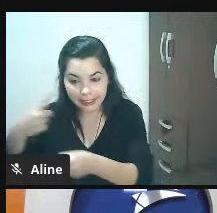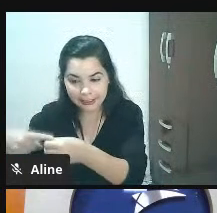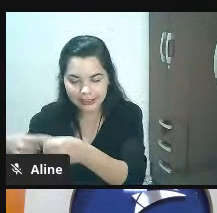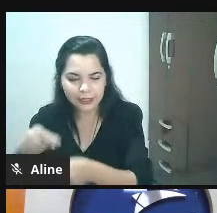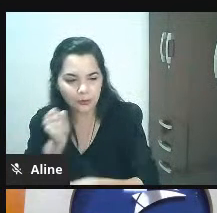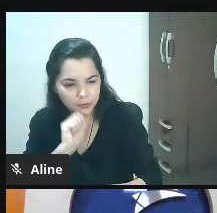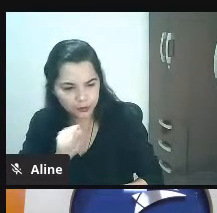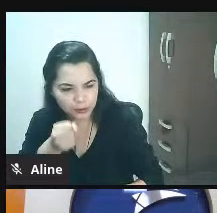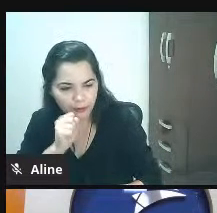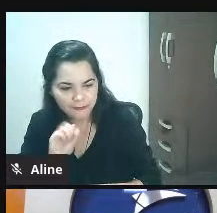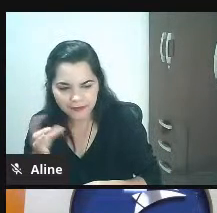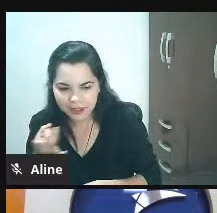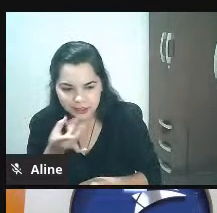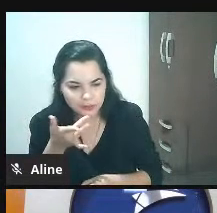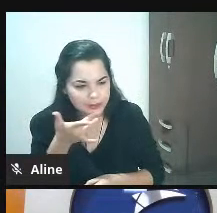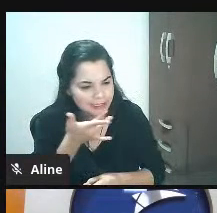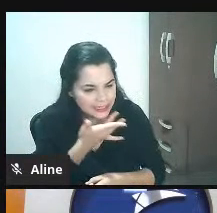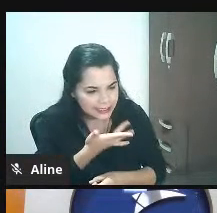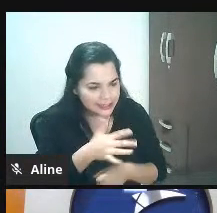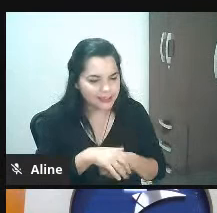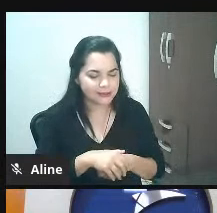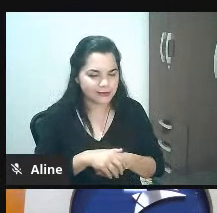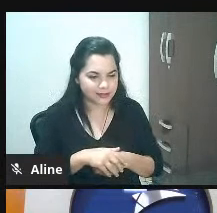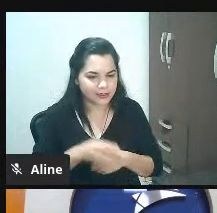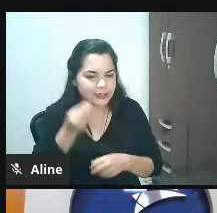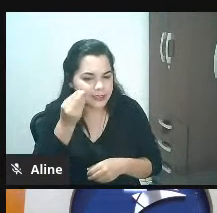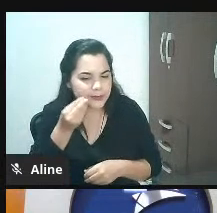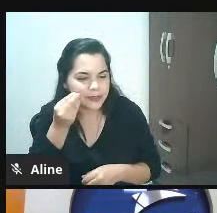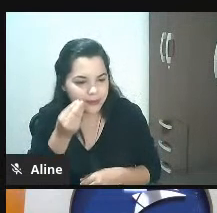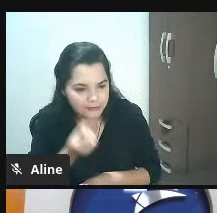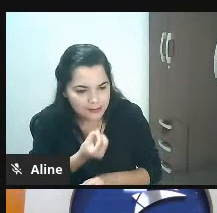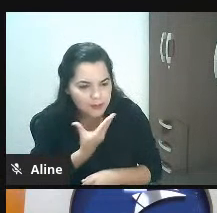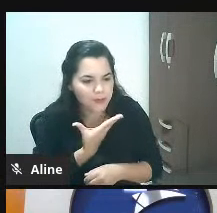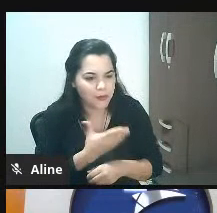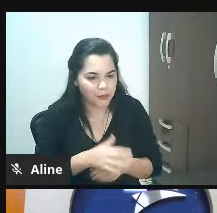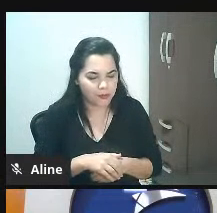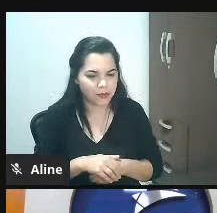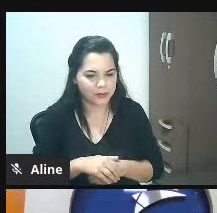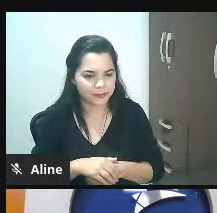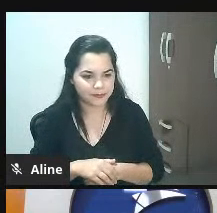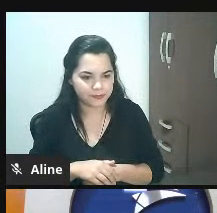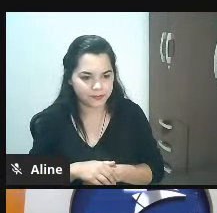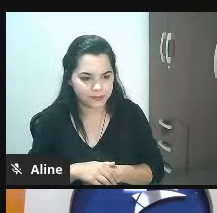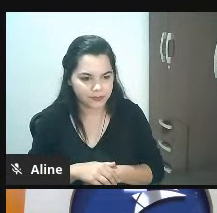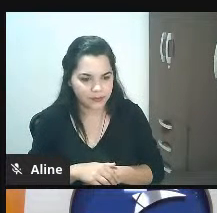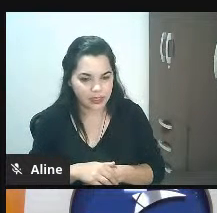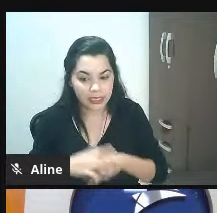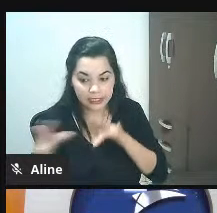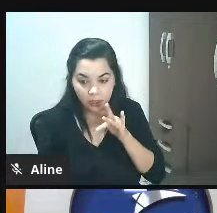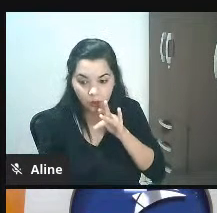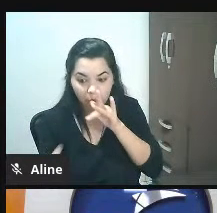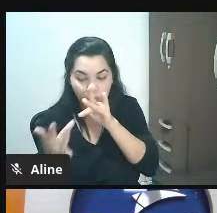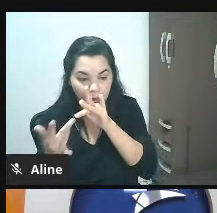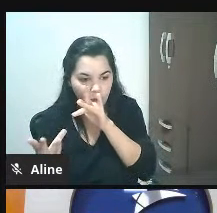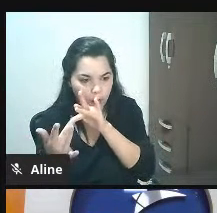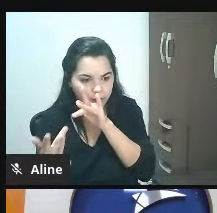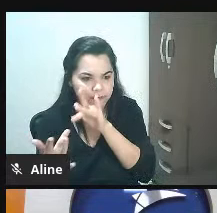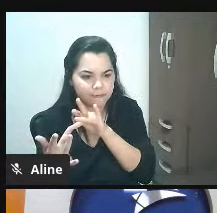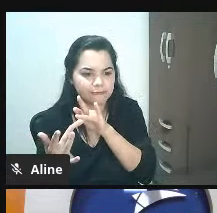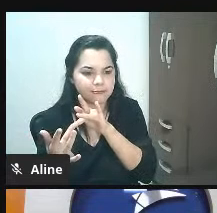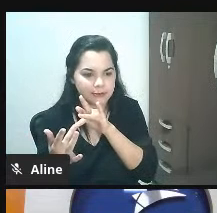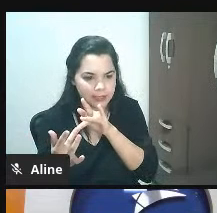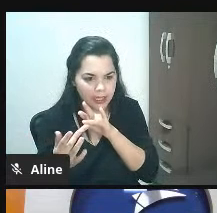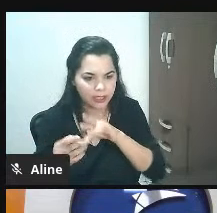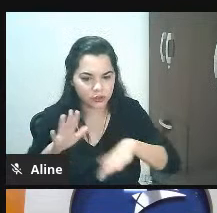lá no fulano de tal a experiência ali é legal criar conexão com o cliente quer dizer criar conexão significa seja por